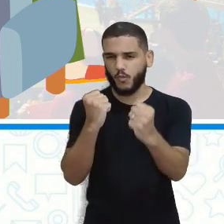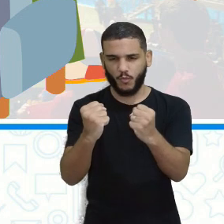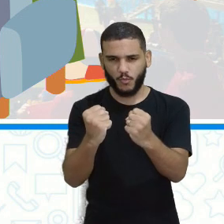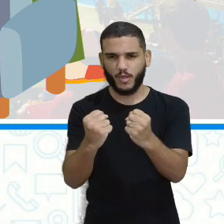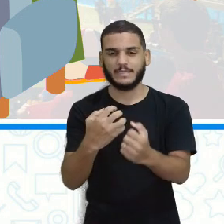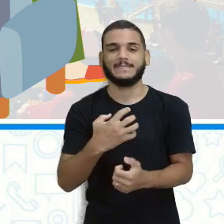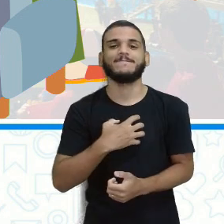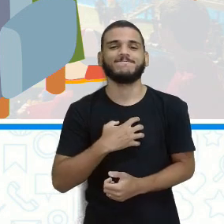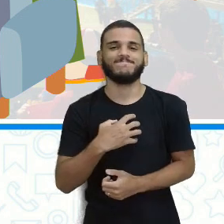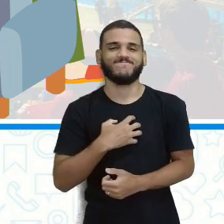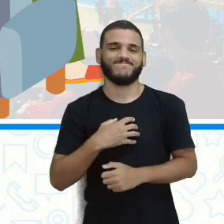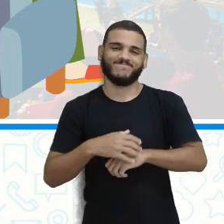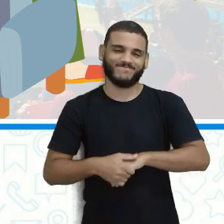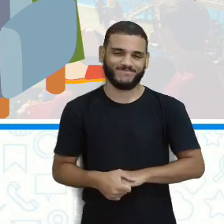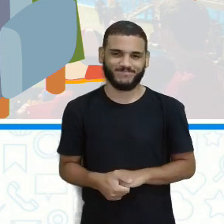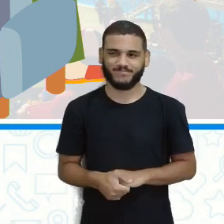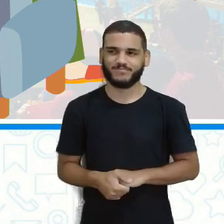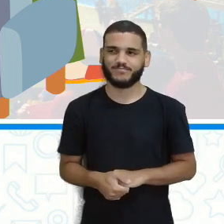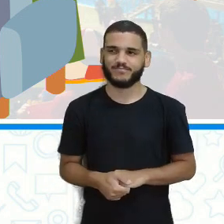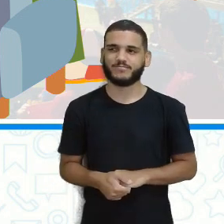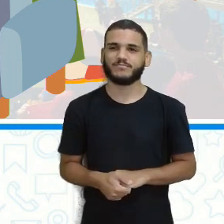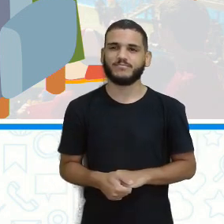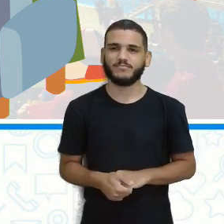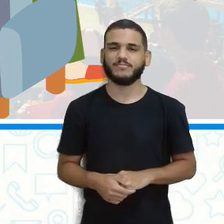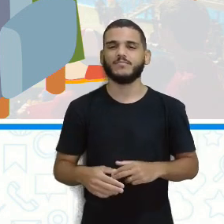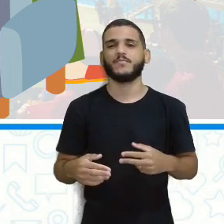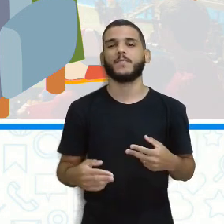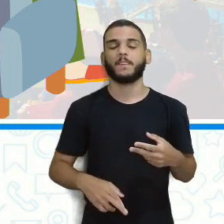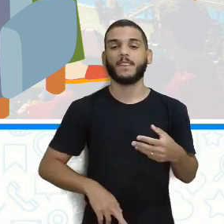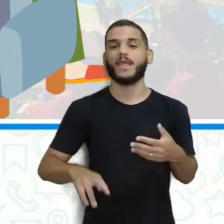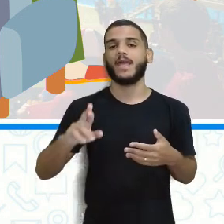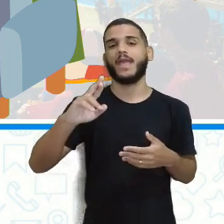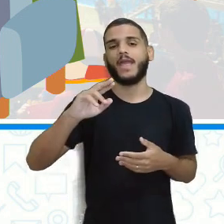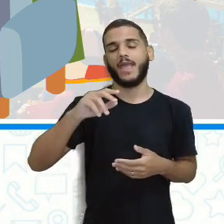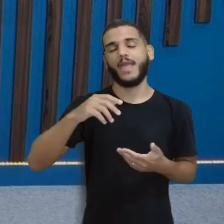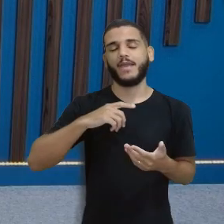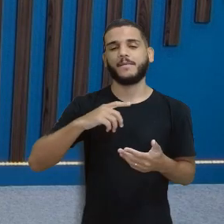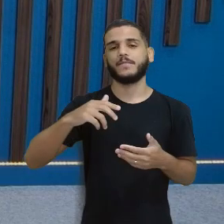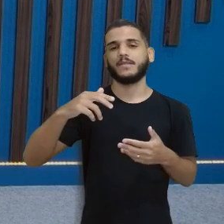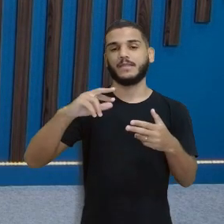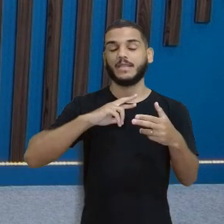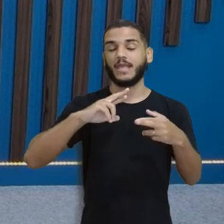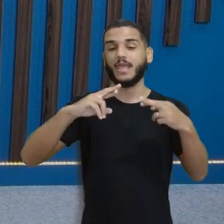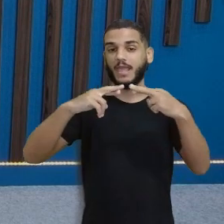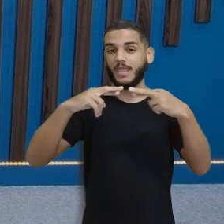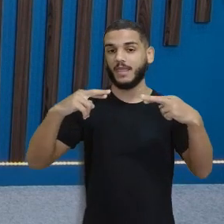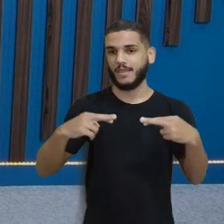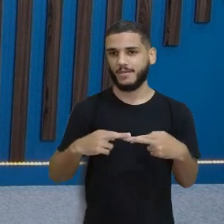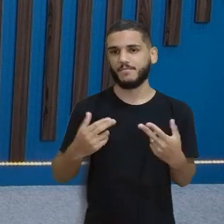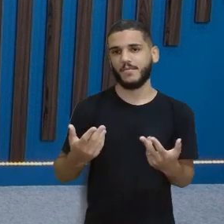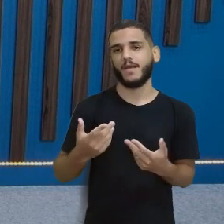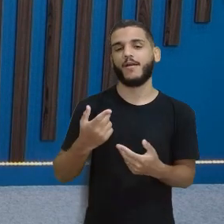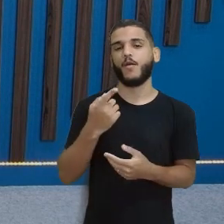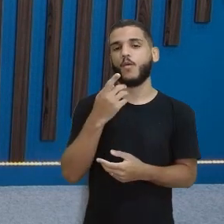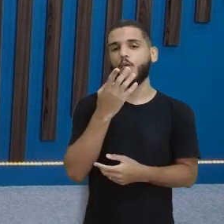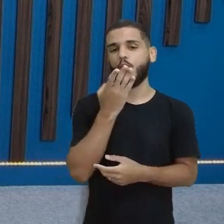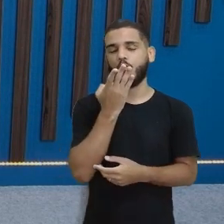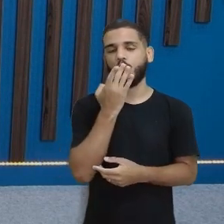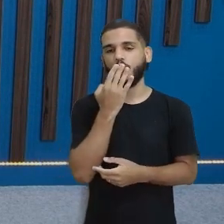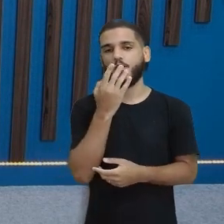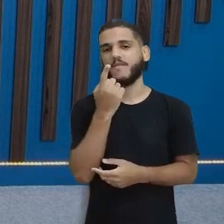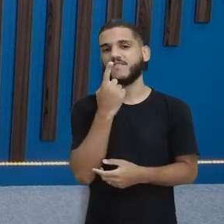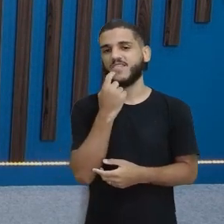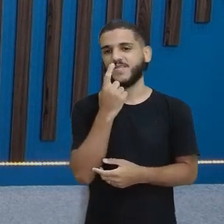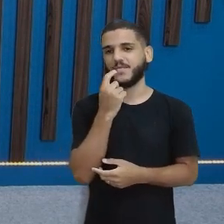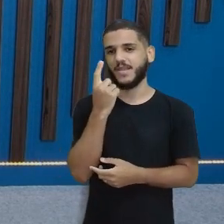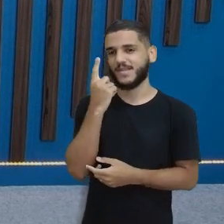começa a vibrar Começar a rima com... Vibrar Olha aí, vibrar, tá vendo?